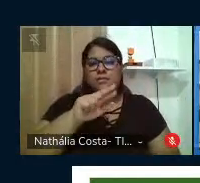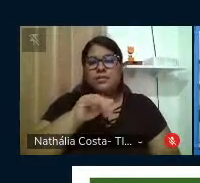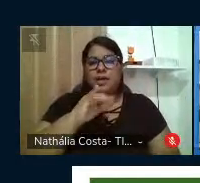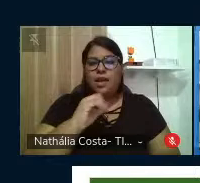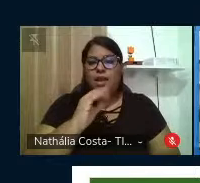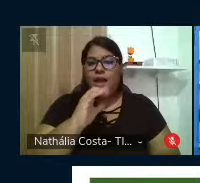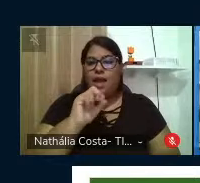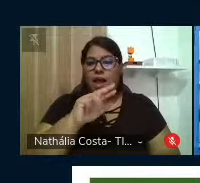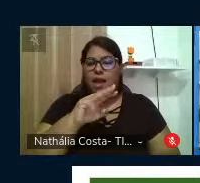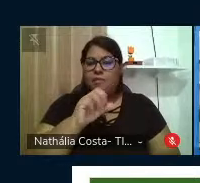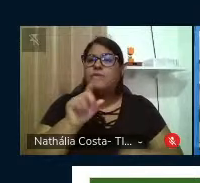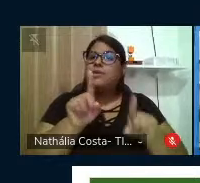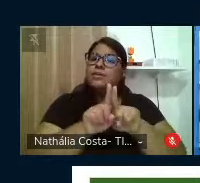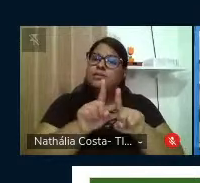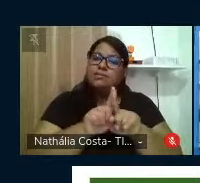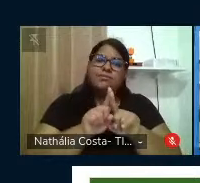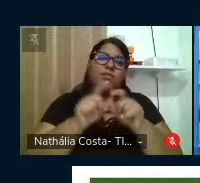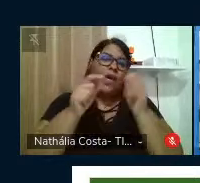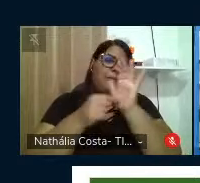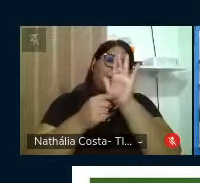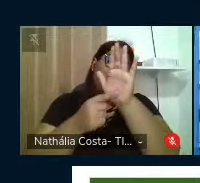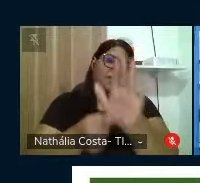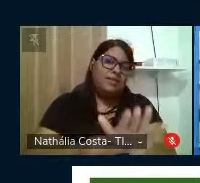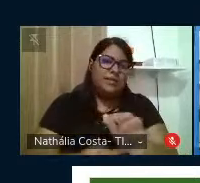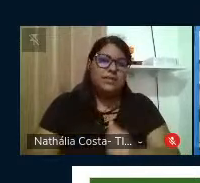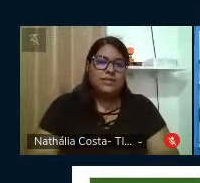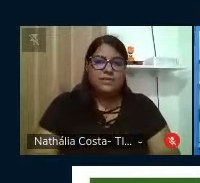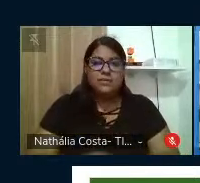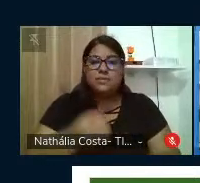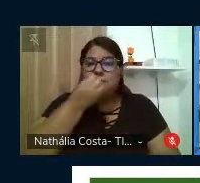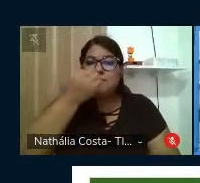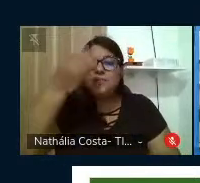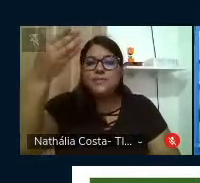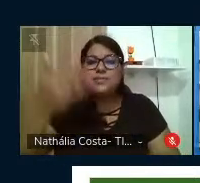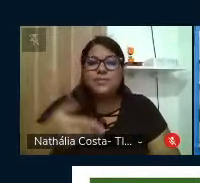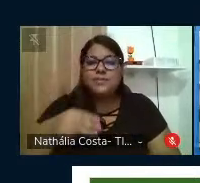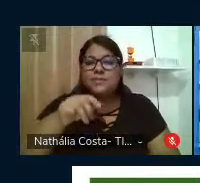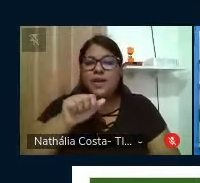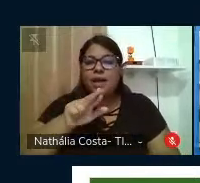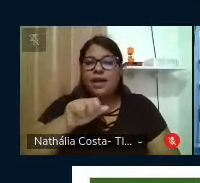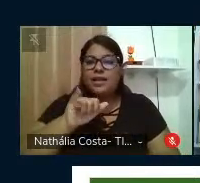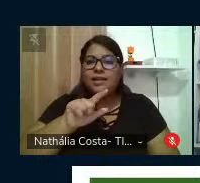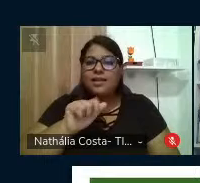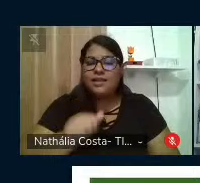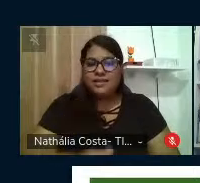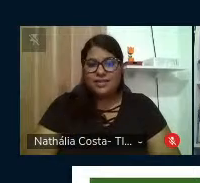Soares, que vai então fazer a apresentação. Seja muito bem-vinda, Maria do Carmo.